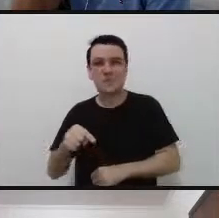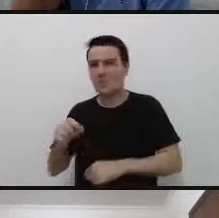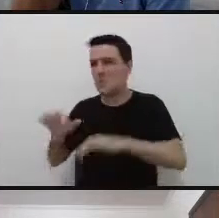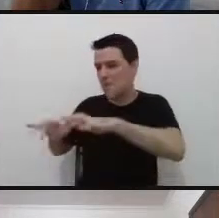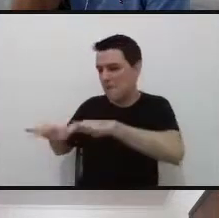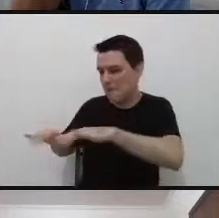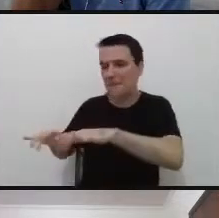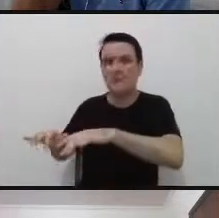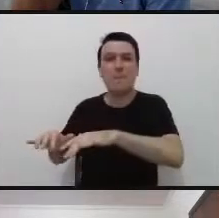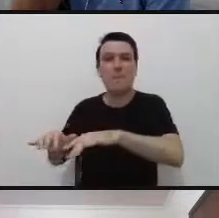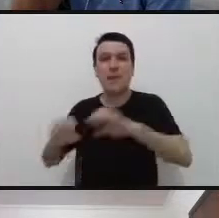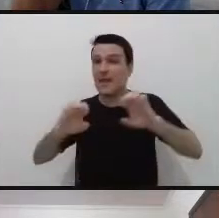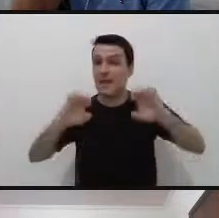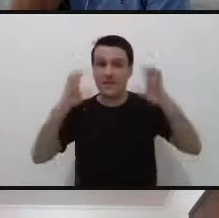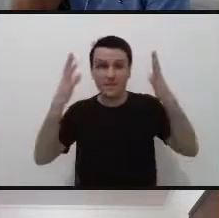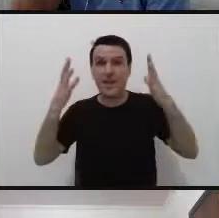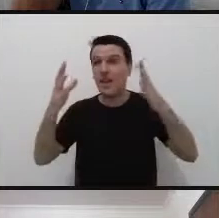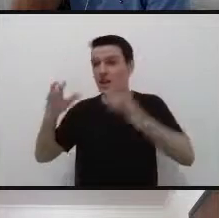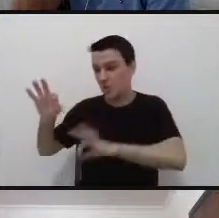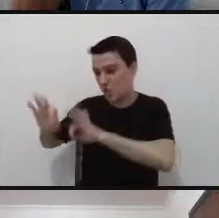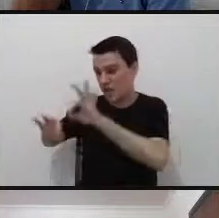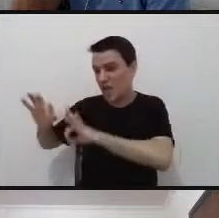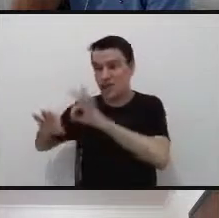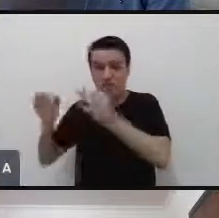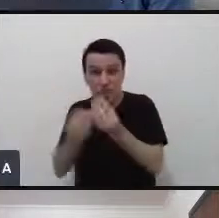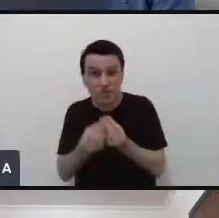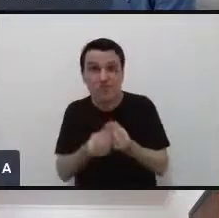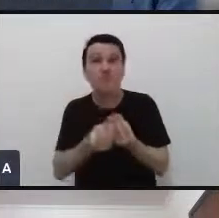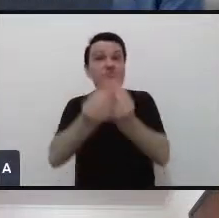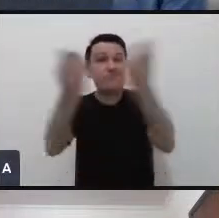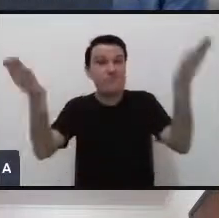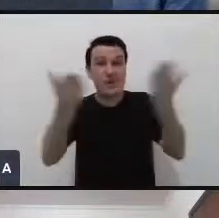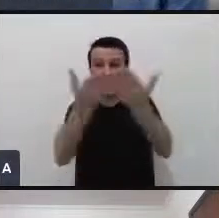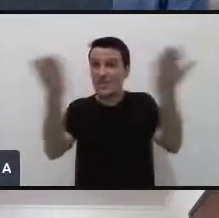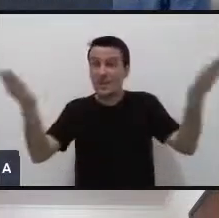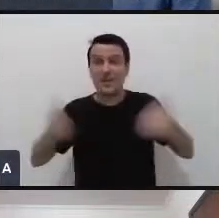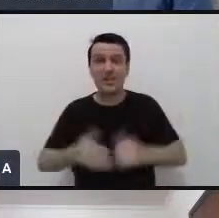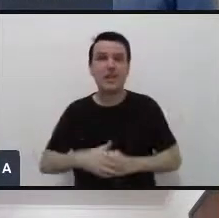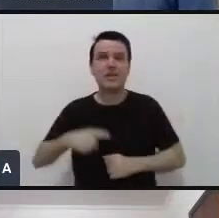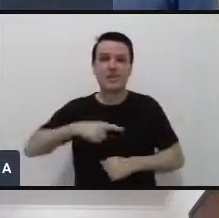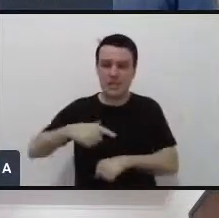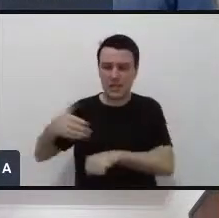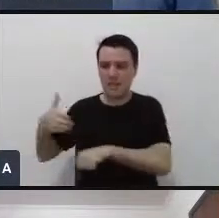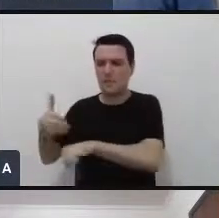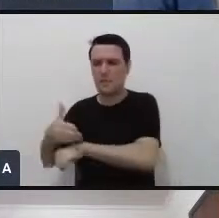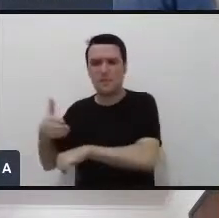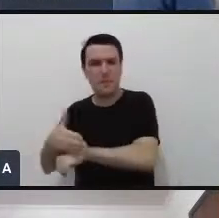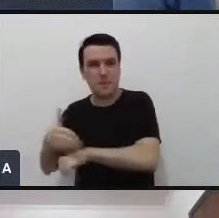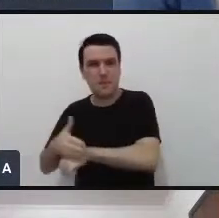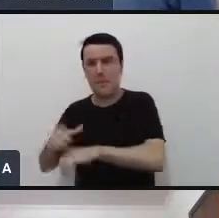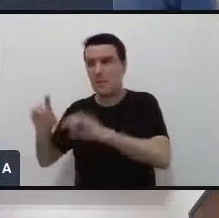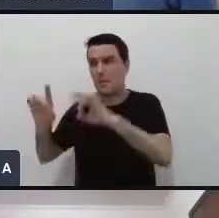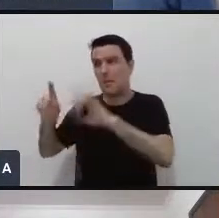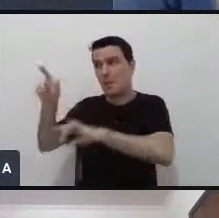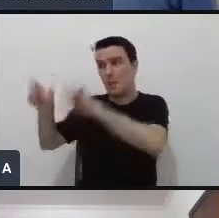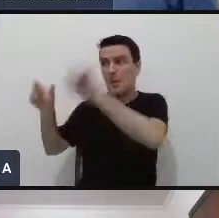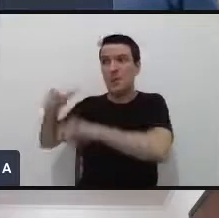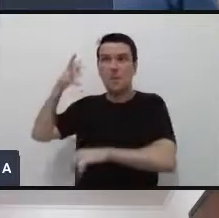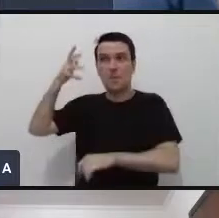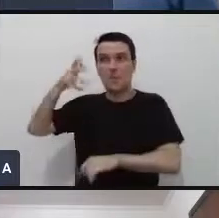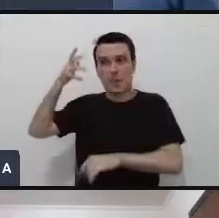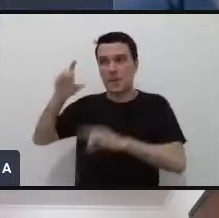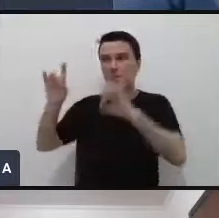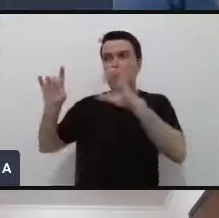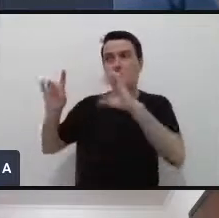o evento é pra vocês é feito pela organização tem participação né dos nossos especialistas dos assuntos mas ele é feito pra vocês e